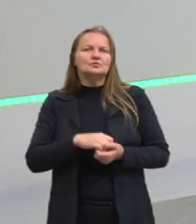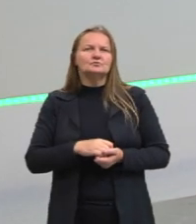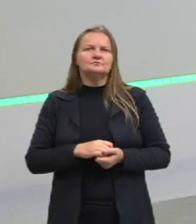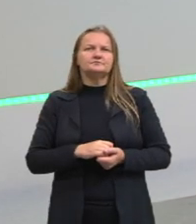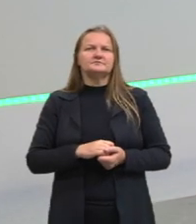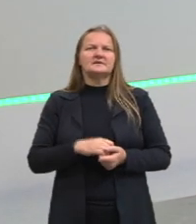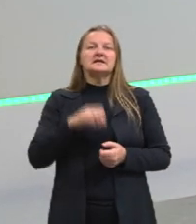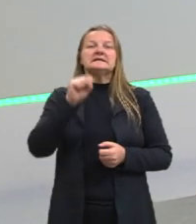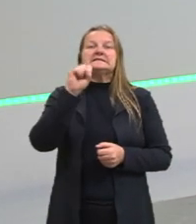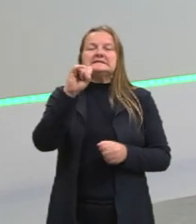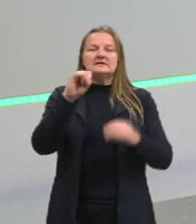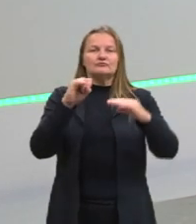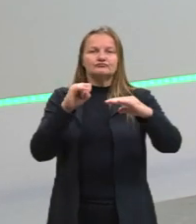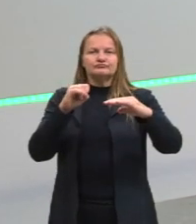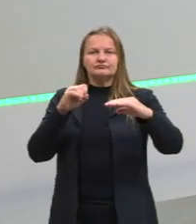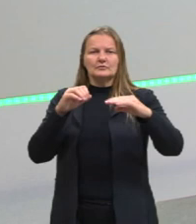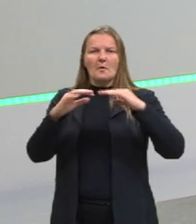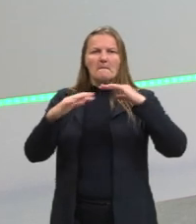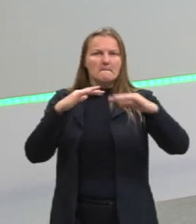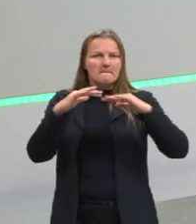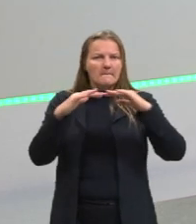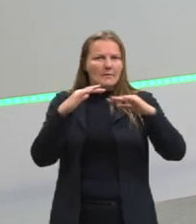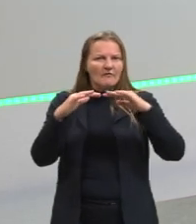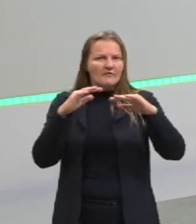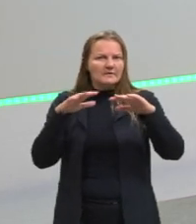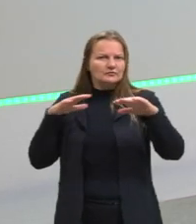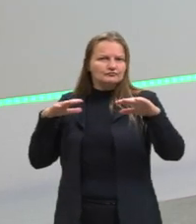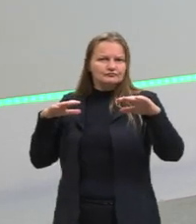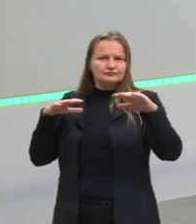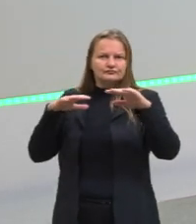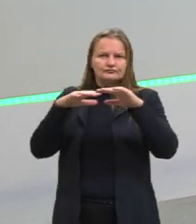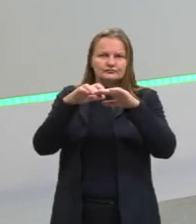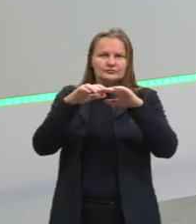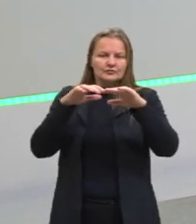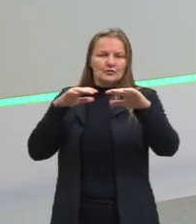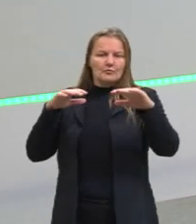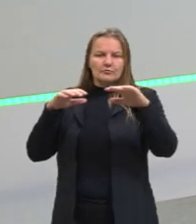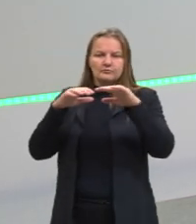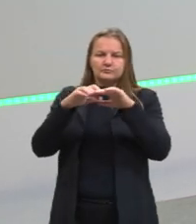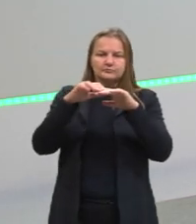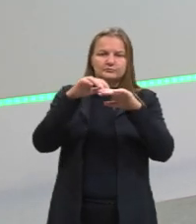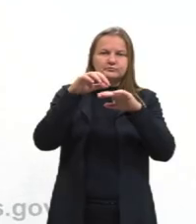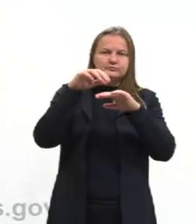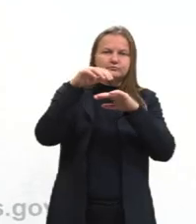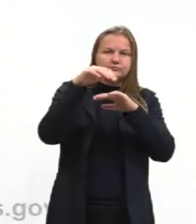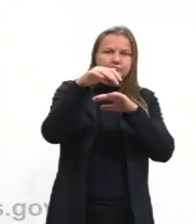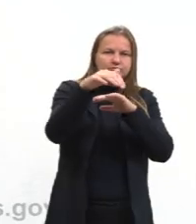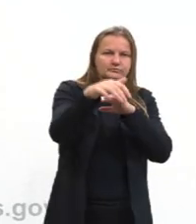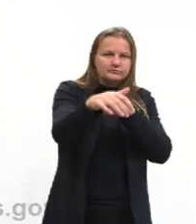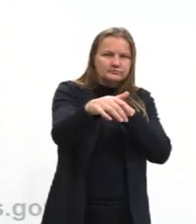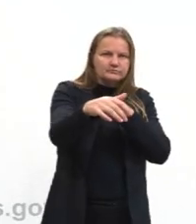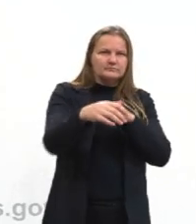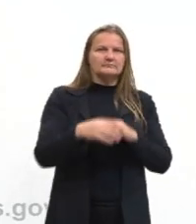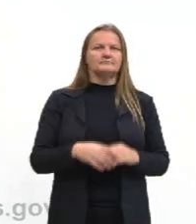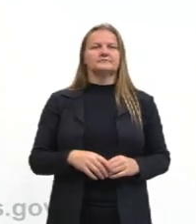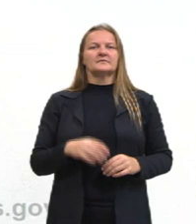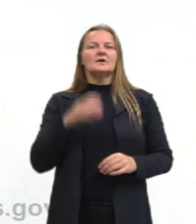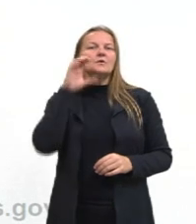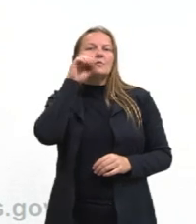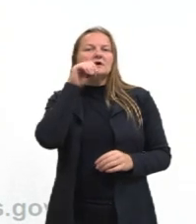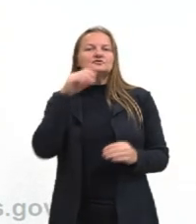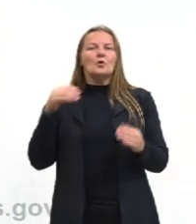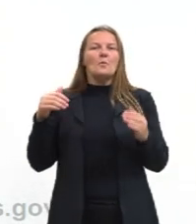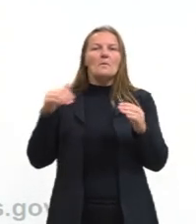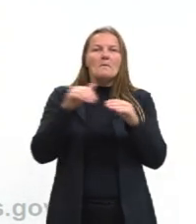Se, né, algo está em movimento, vai tender a permanecer em movimento. Então por isso que o cachorro, né? É que quando ele bateu